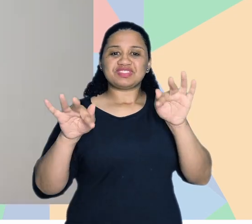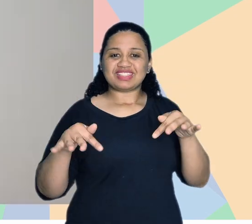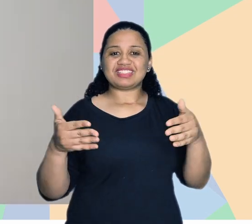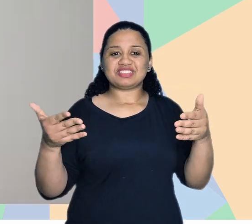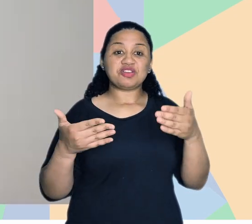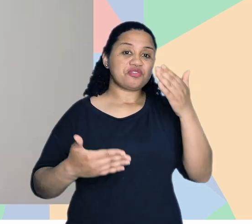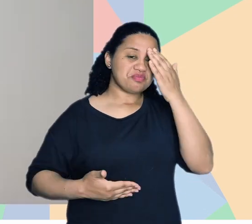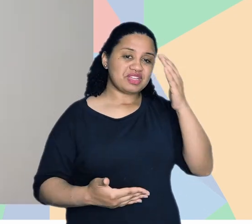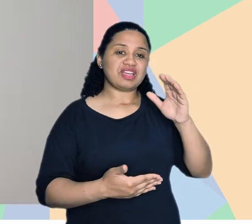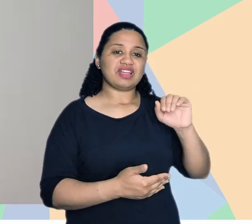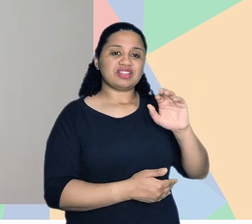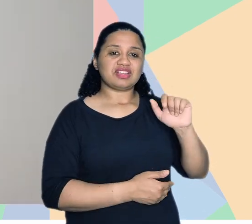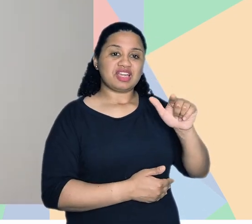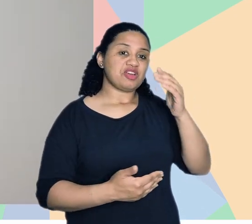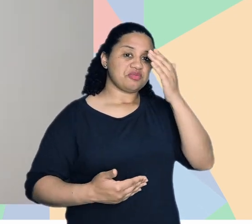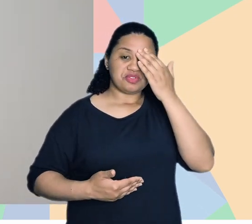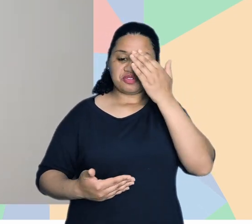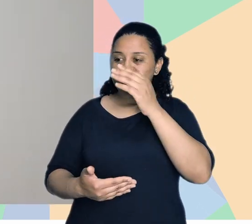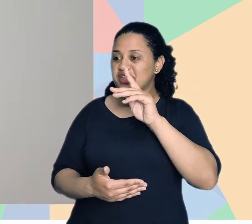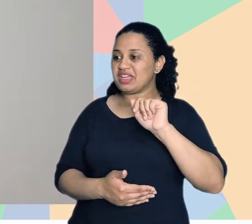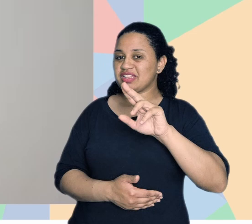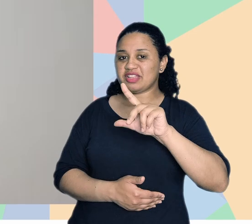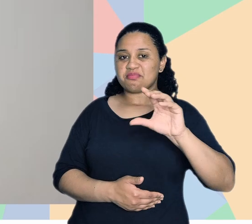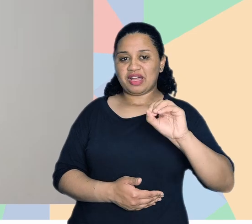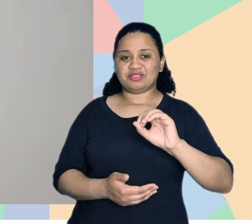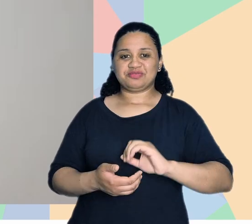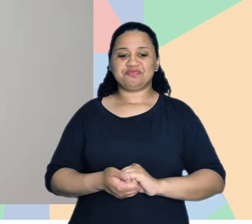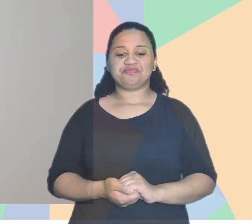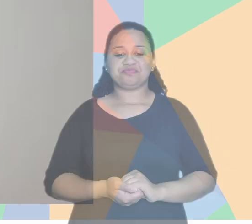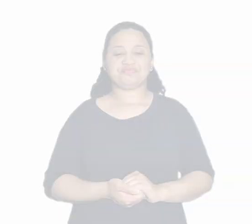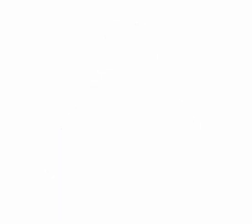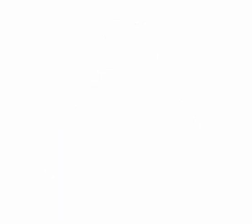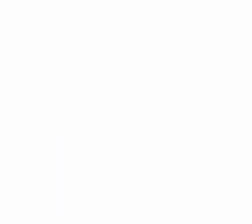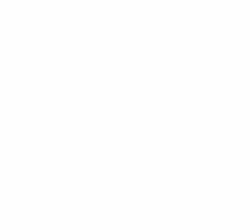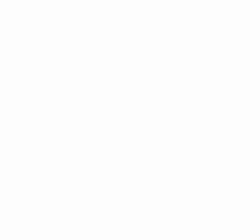Muito obrigada, a gente fica por aqui, então, muito obrigada, Carol, muito obrigada, Paulo.